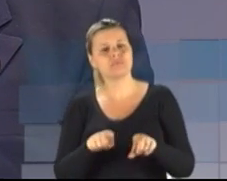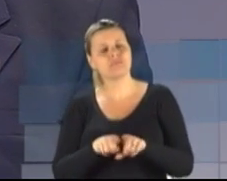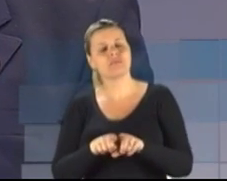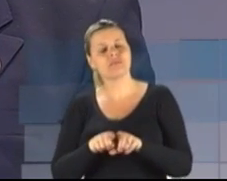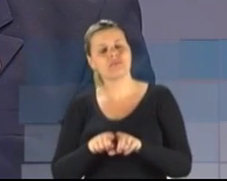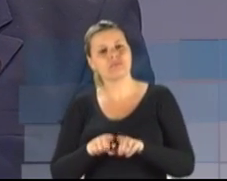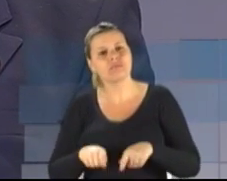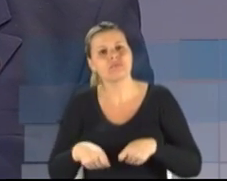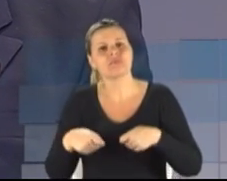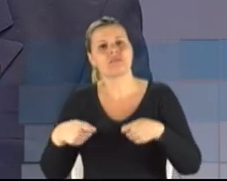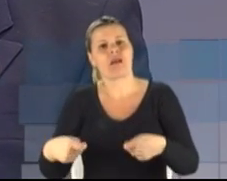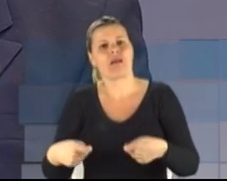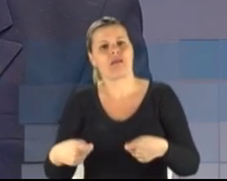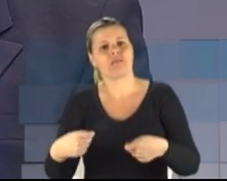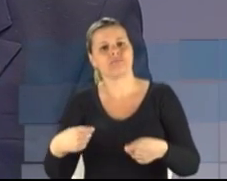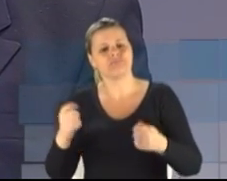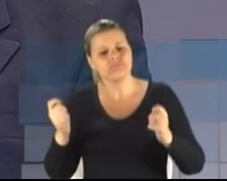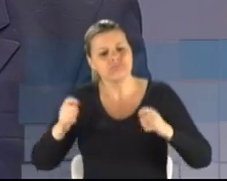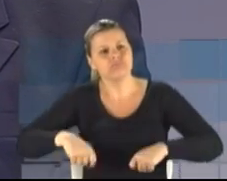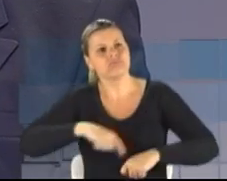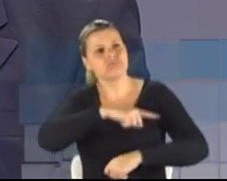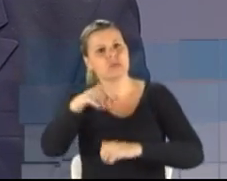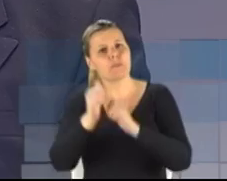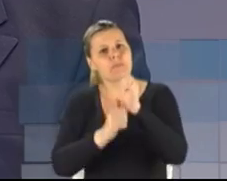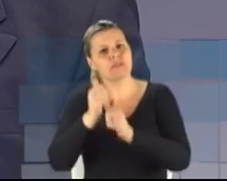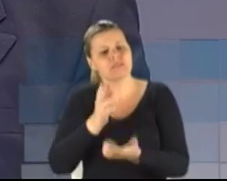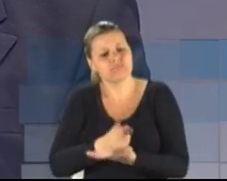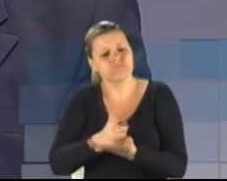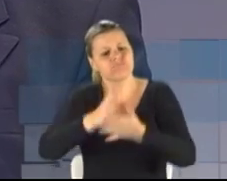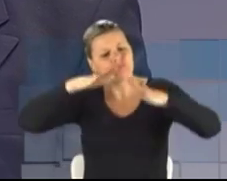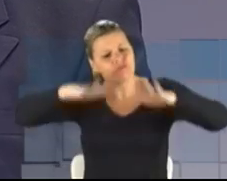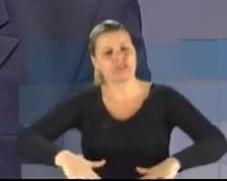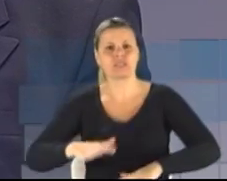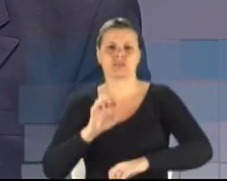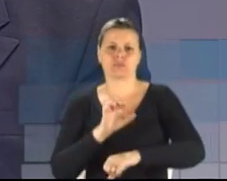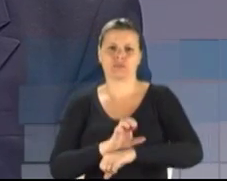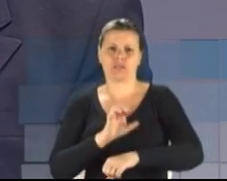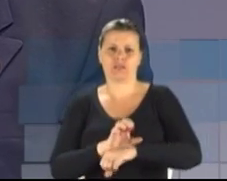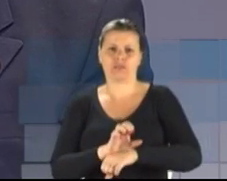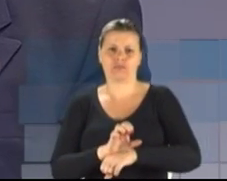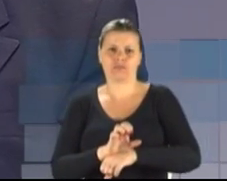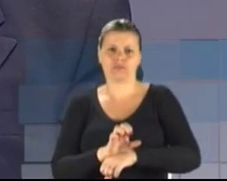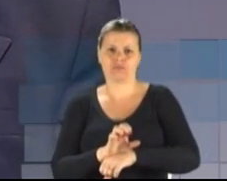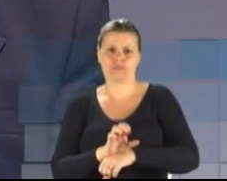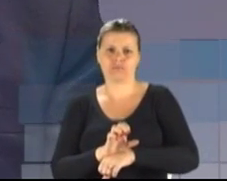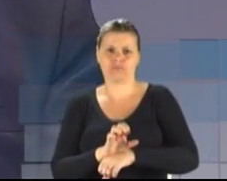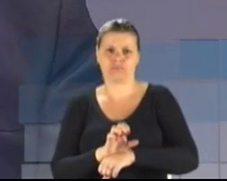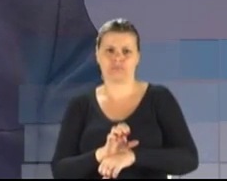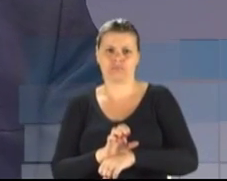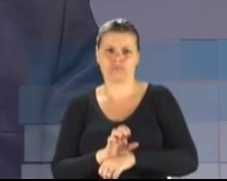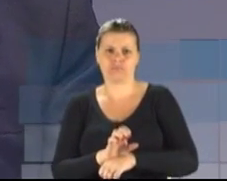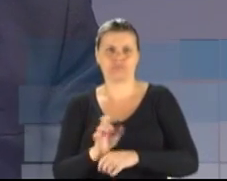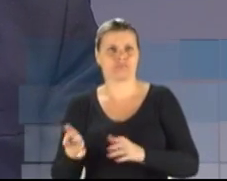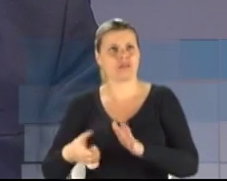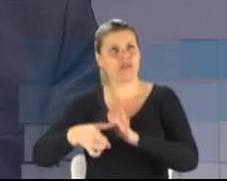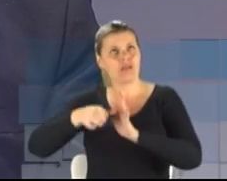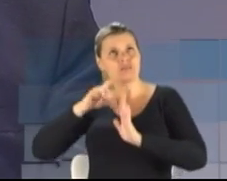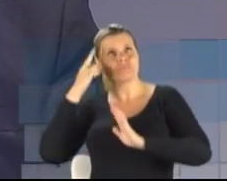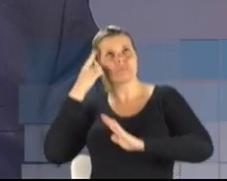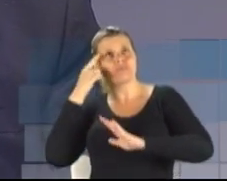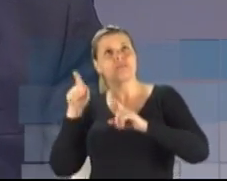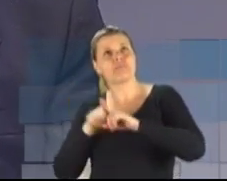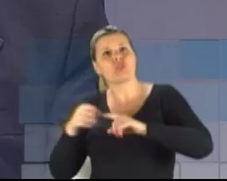para que se mantenham as empresas aqui no nosso Estado, antes de pensar em a atração de novos investimentos, que é fundamental